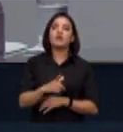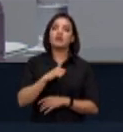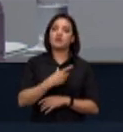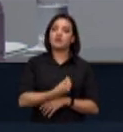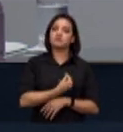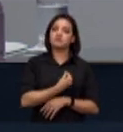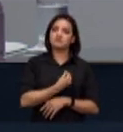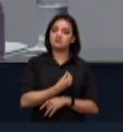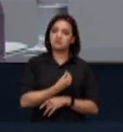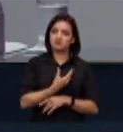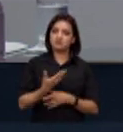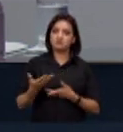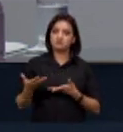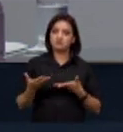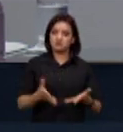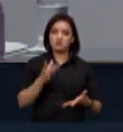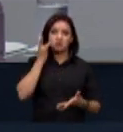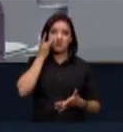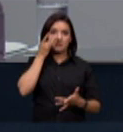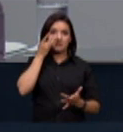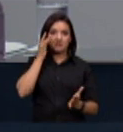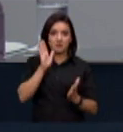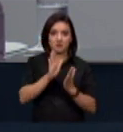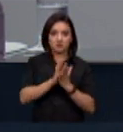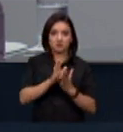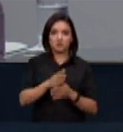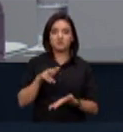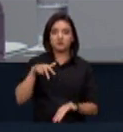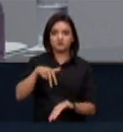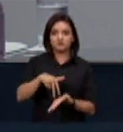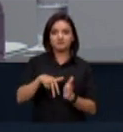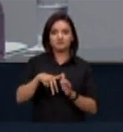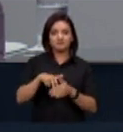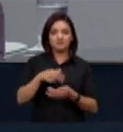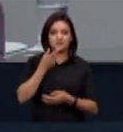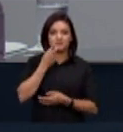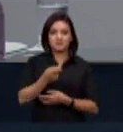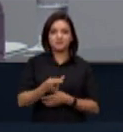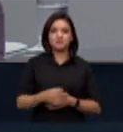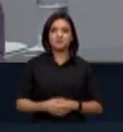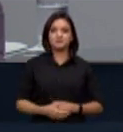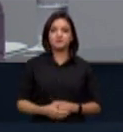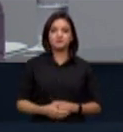presente aqui no auditório da primeira turma. Então, a quem tem o prazer de passar a palavra.